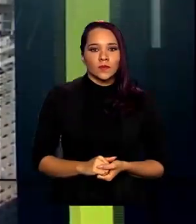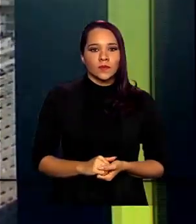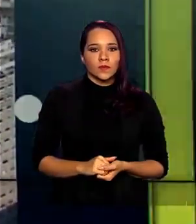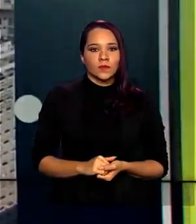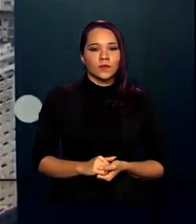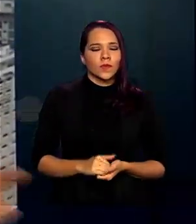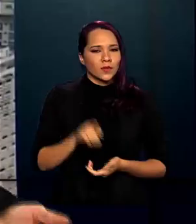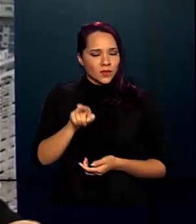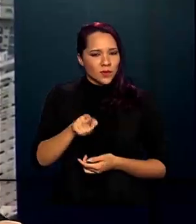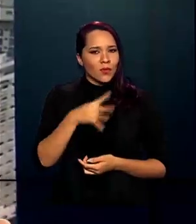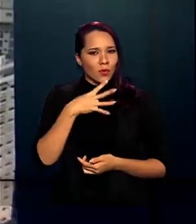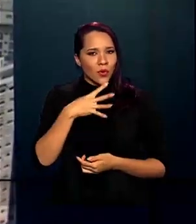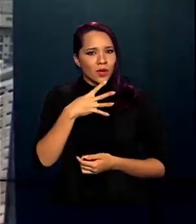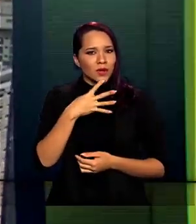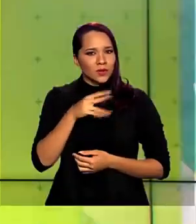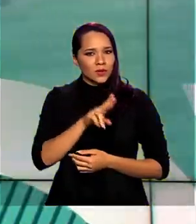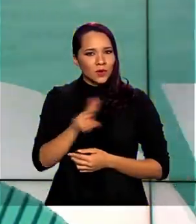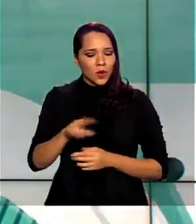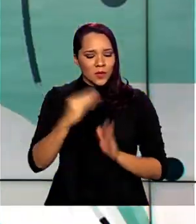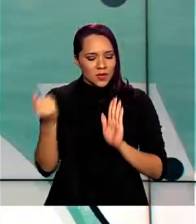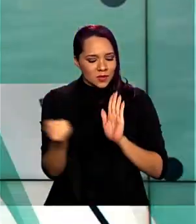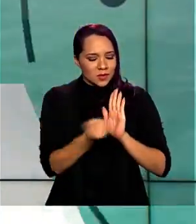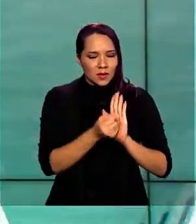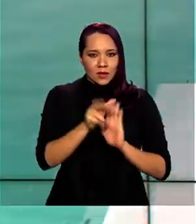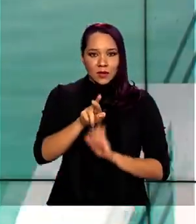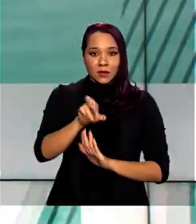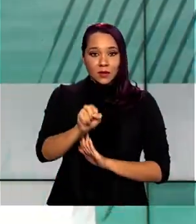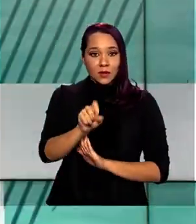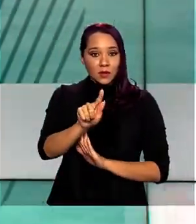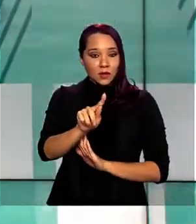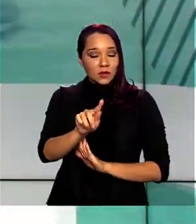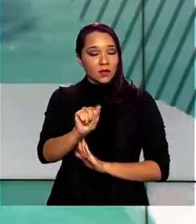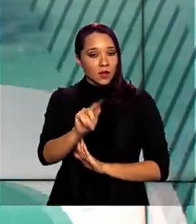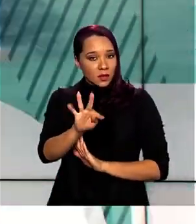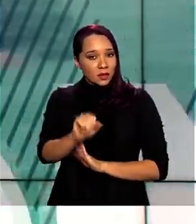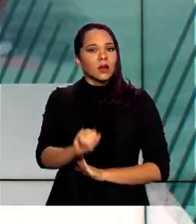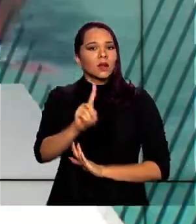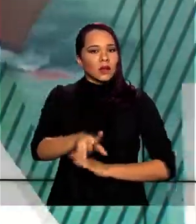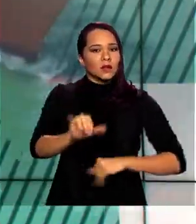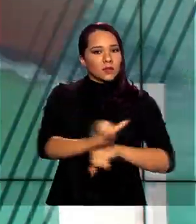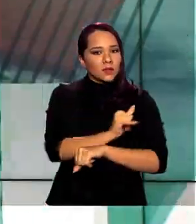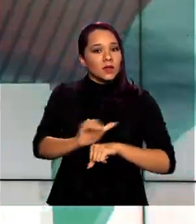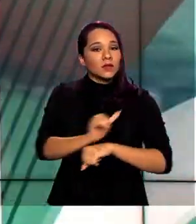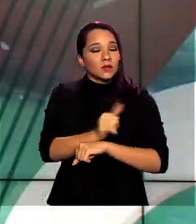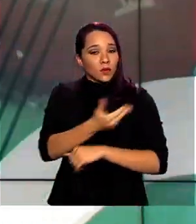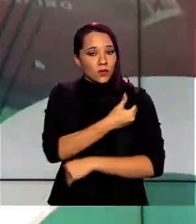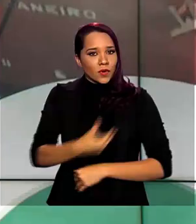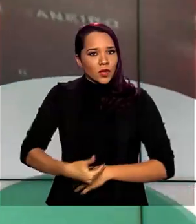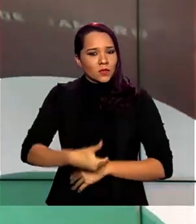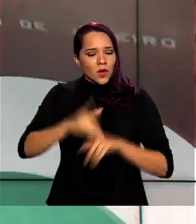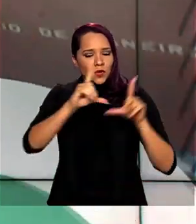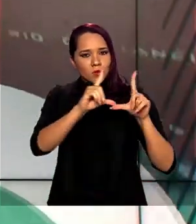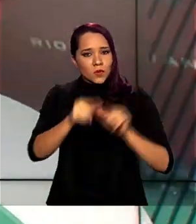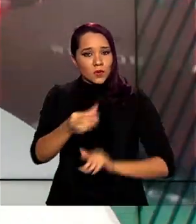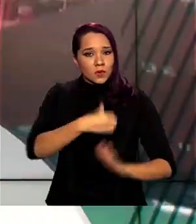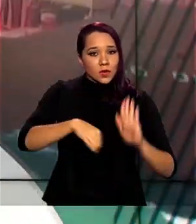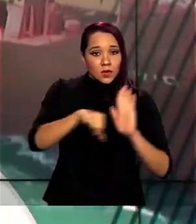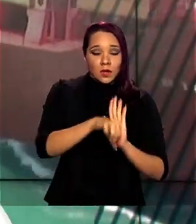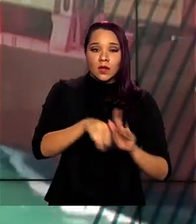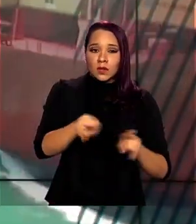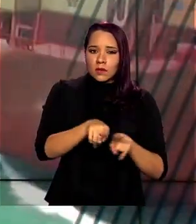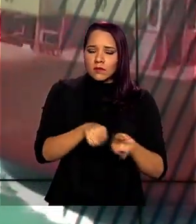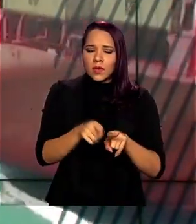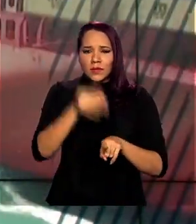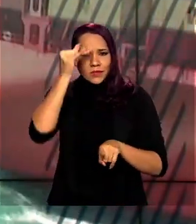Você já ouviu falar do selo resgata? É uma medida do governo para reduzir a criminalidade e o retorno à